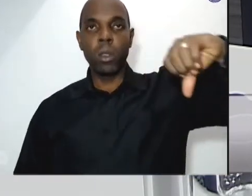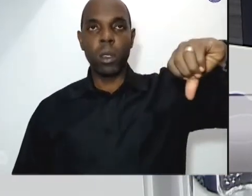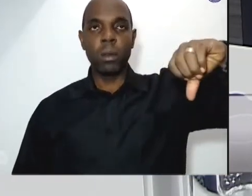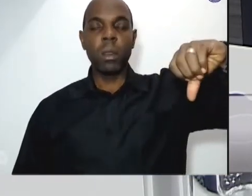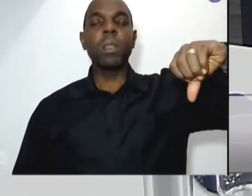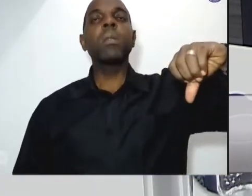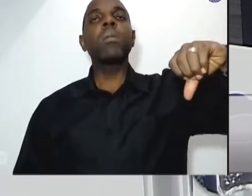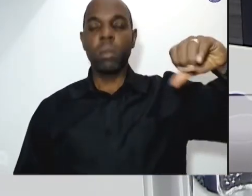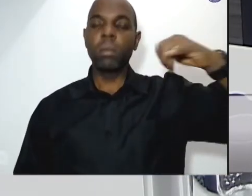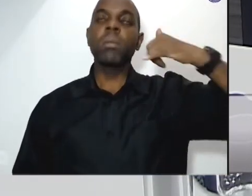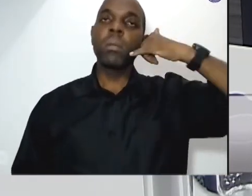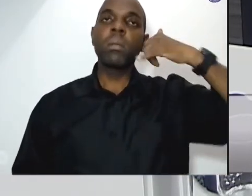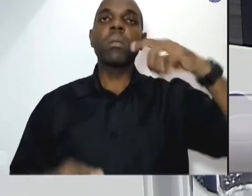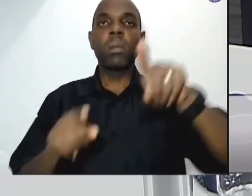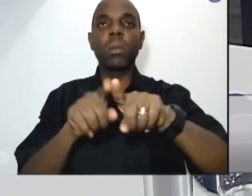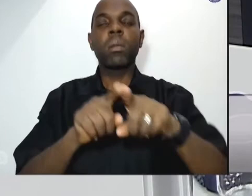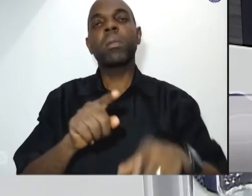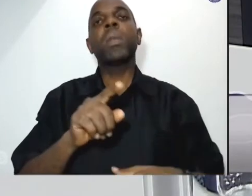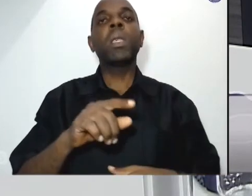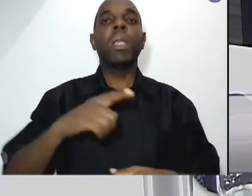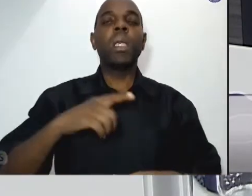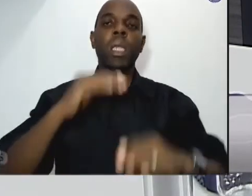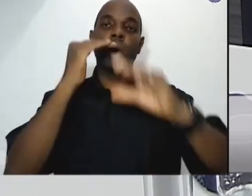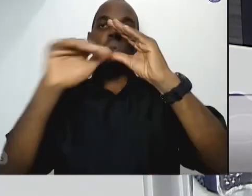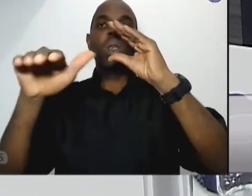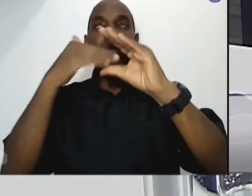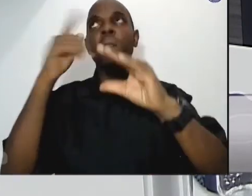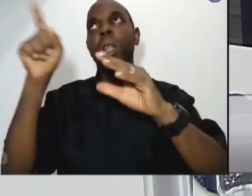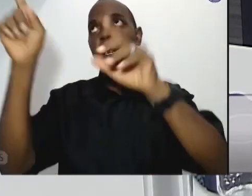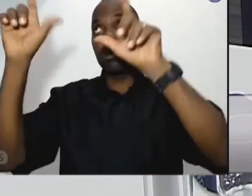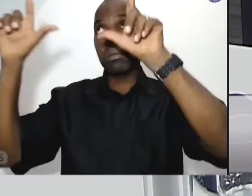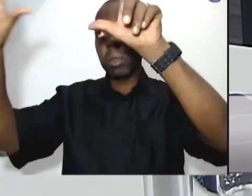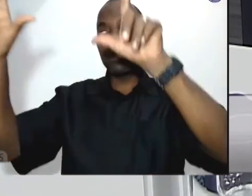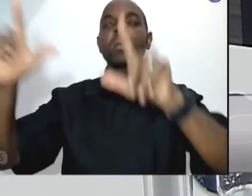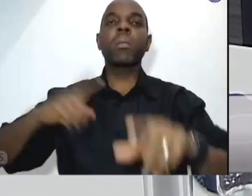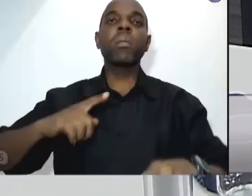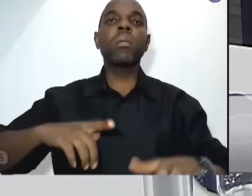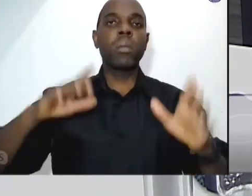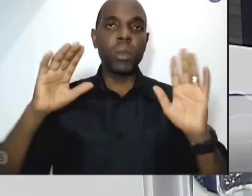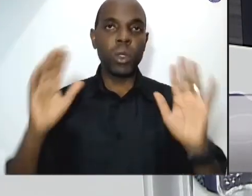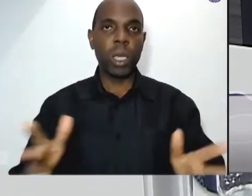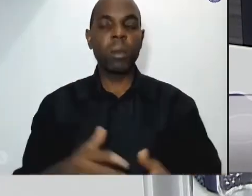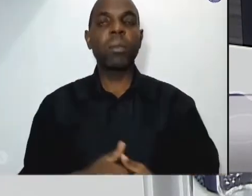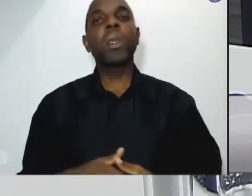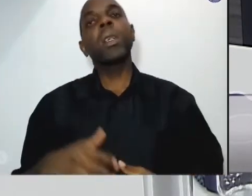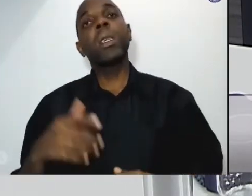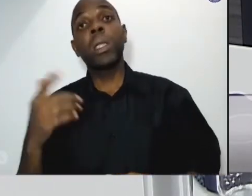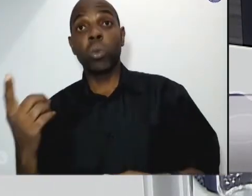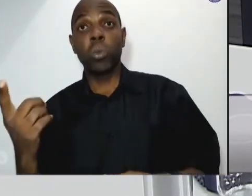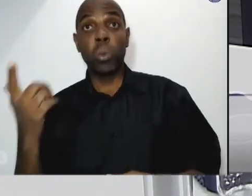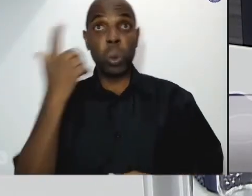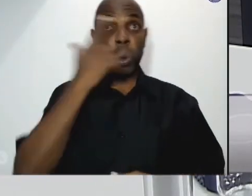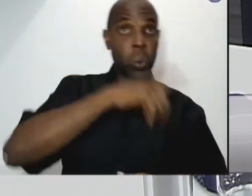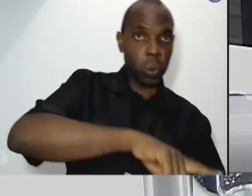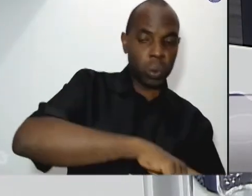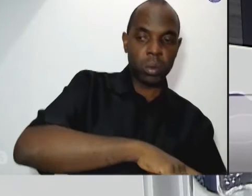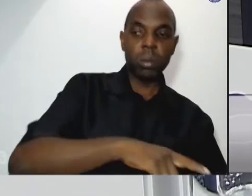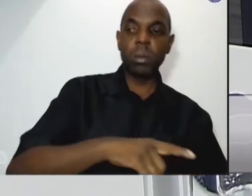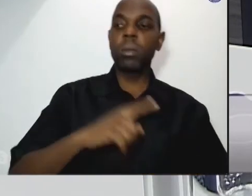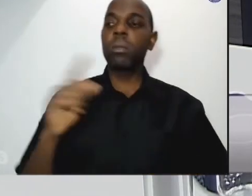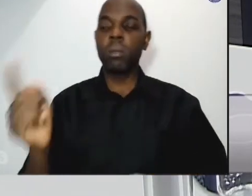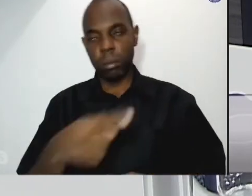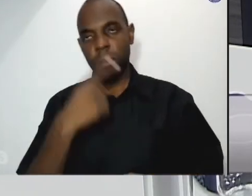tem o e-mail para poder entrar em contato com a gente então a gente dentro da nossa possibilidade a tenta ajudar